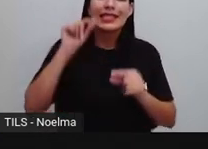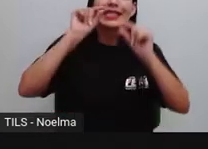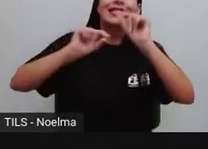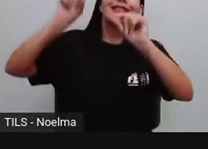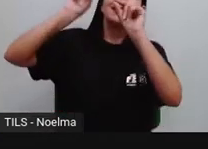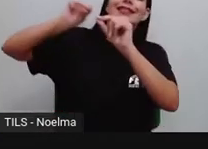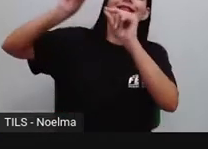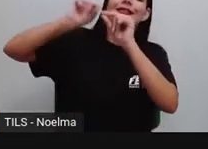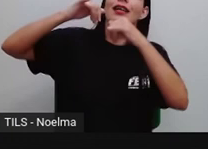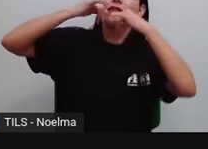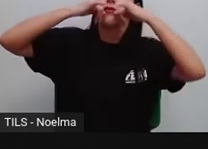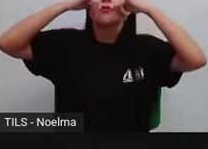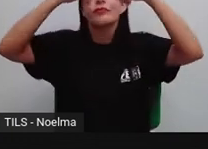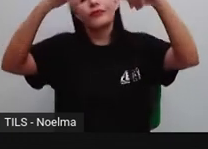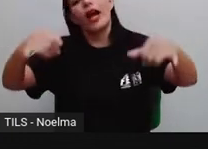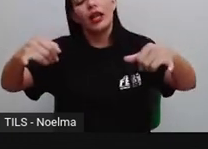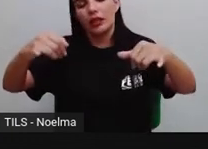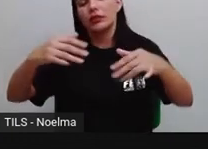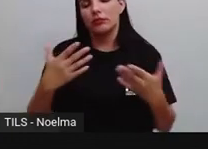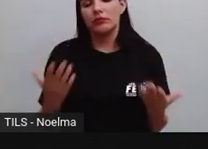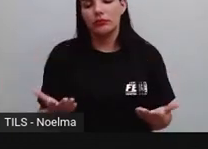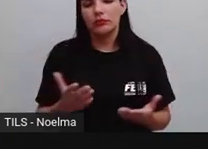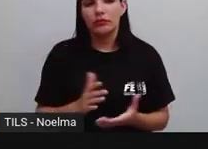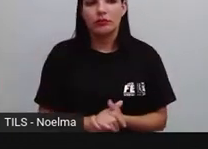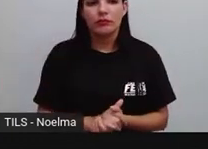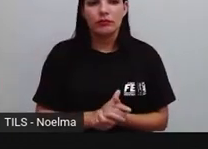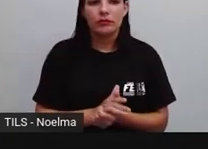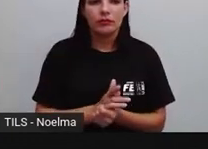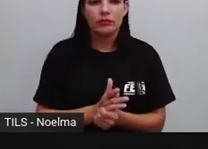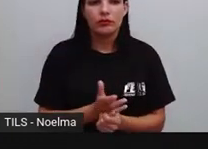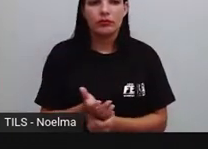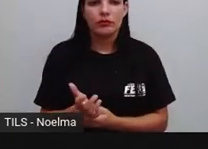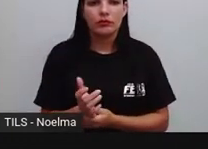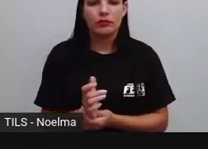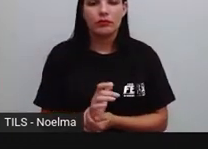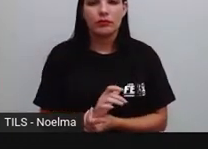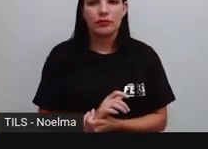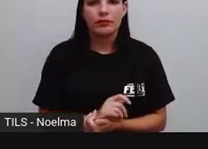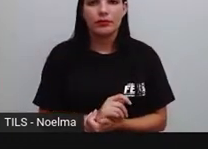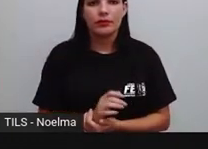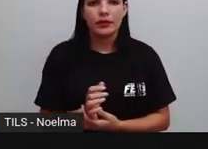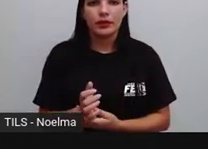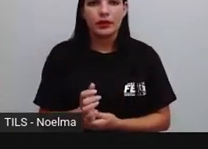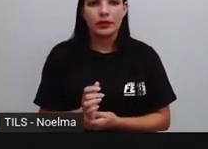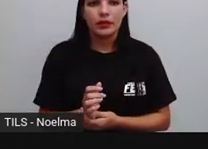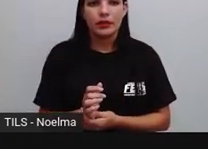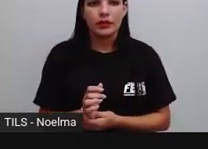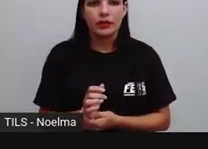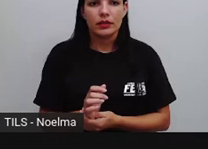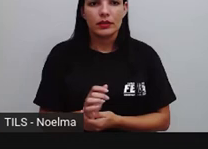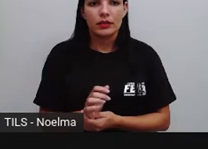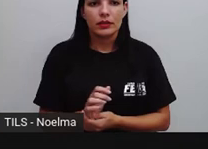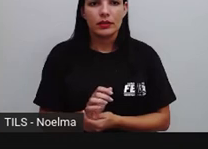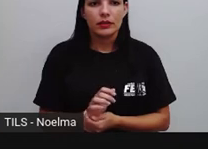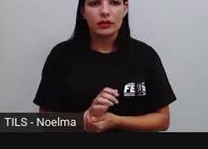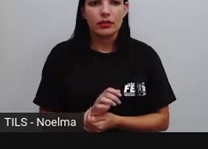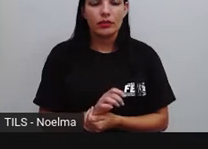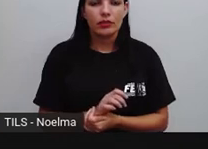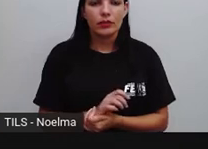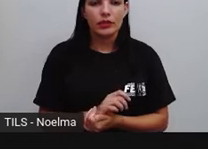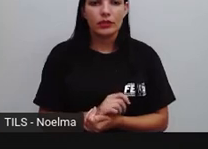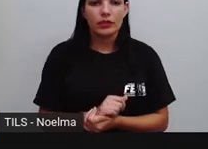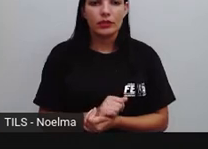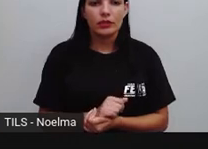estava falando? Por que somente a terceira pessoa? Porque, lembra lá no início que eu falei, a primeira pessoa